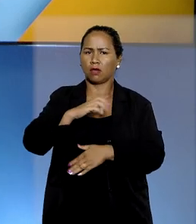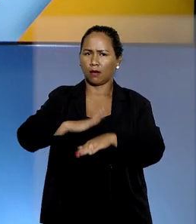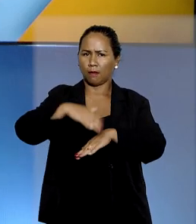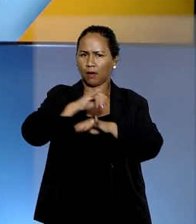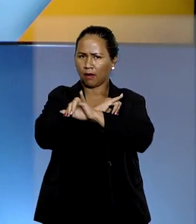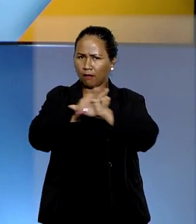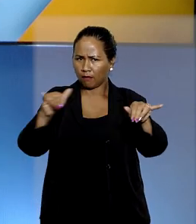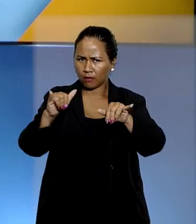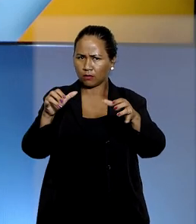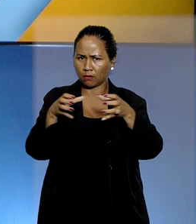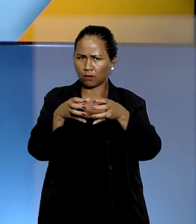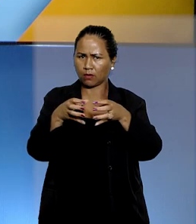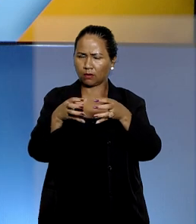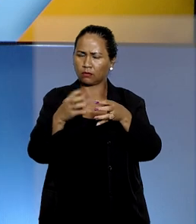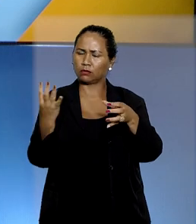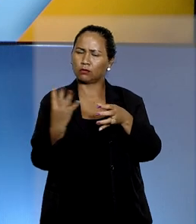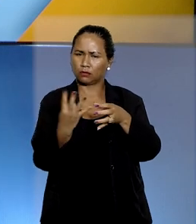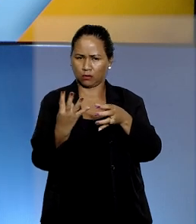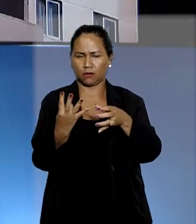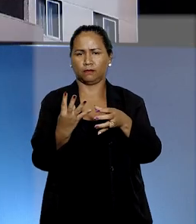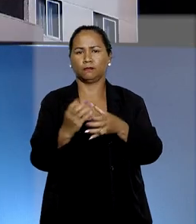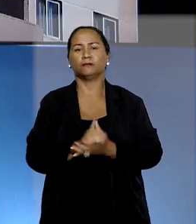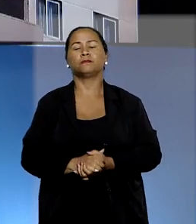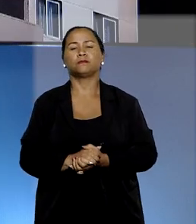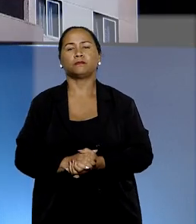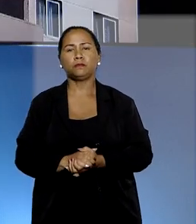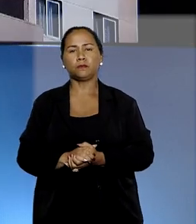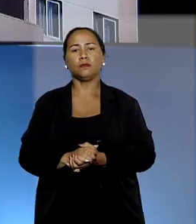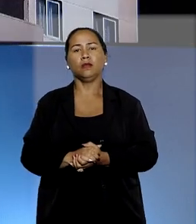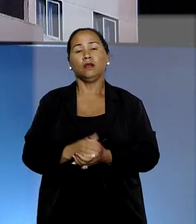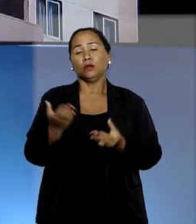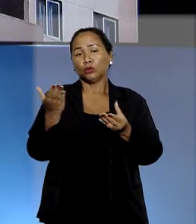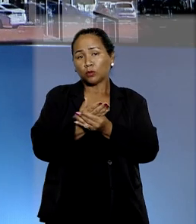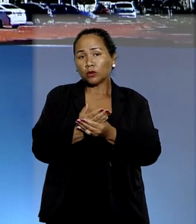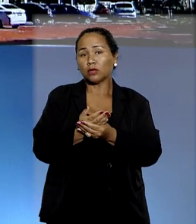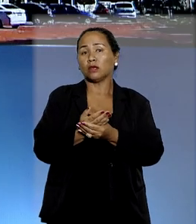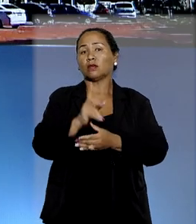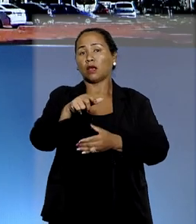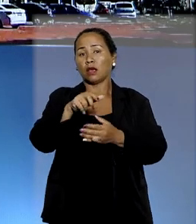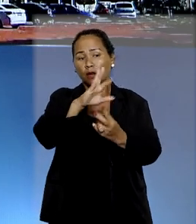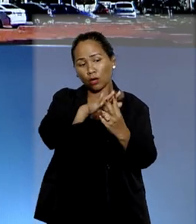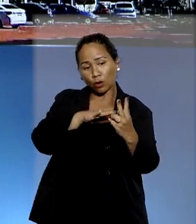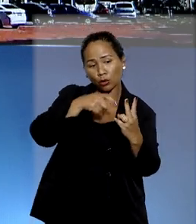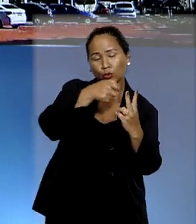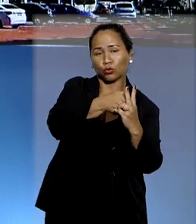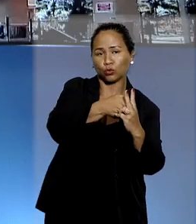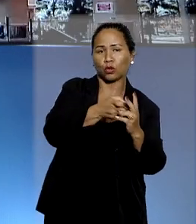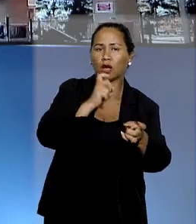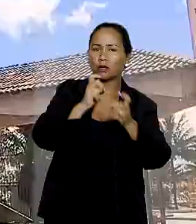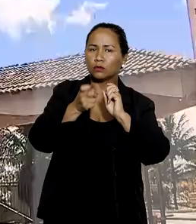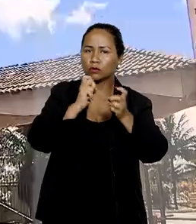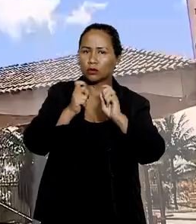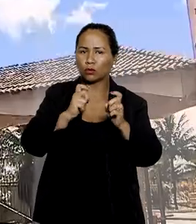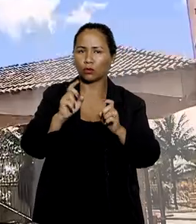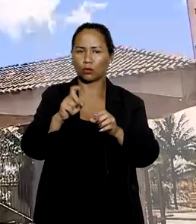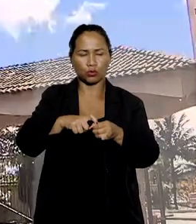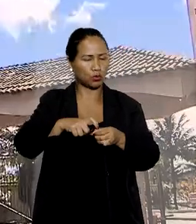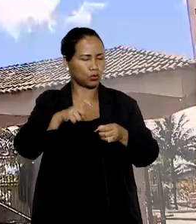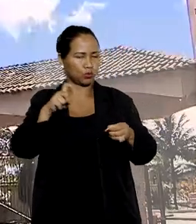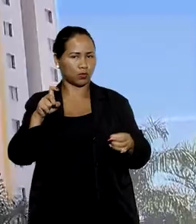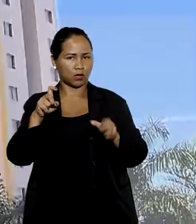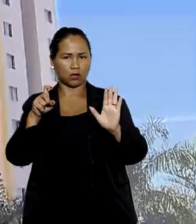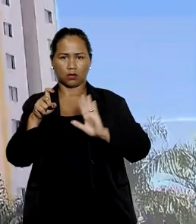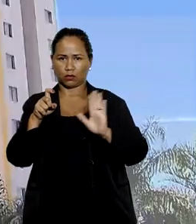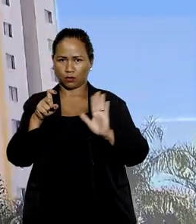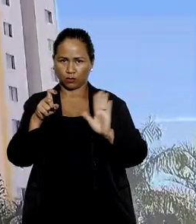decisão da quarta turma do STJ. Segundo o processo, os recorrentes eram administradores não sócios de uma sociedade